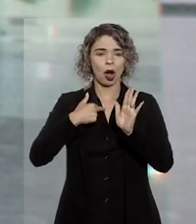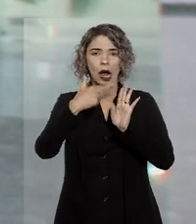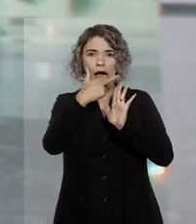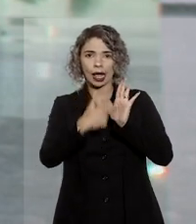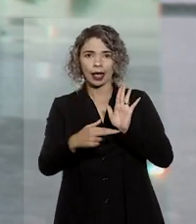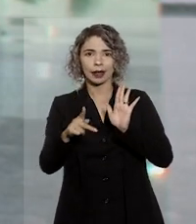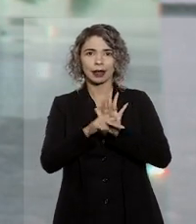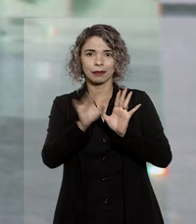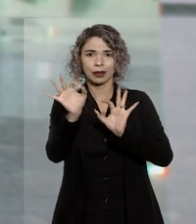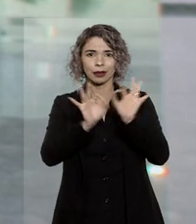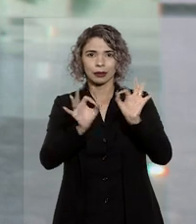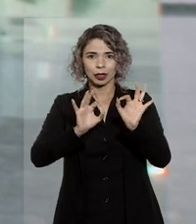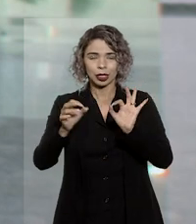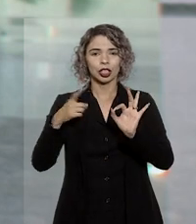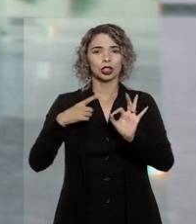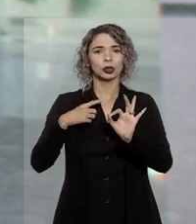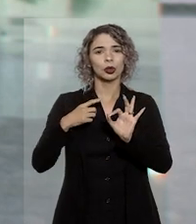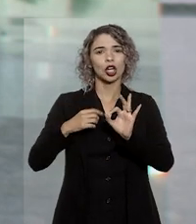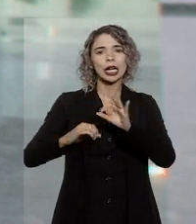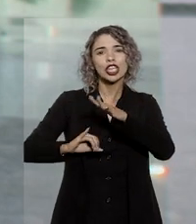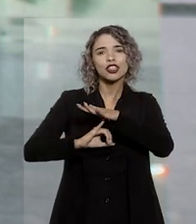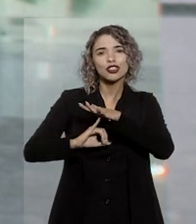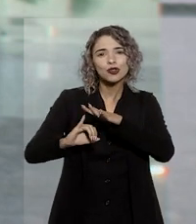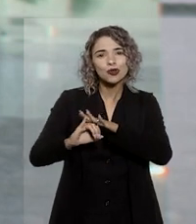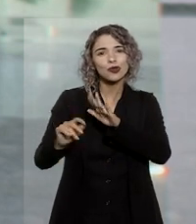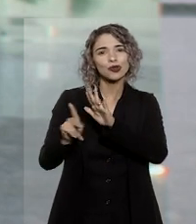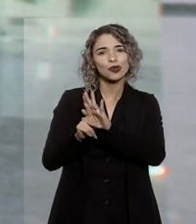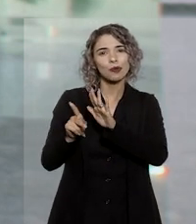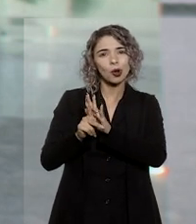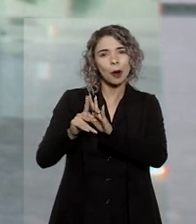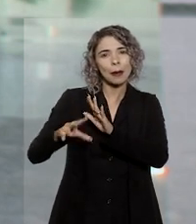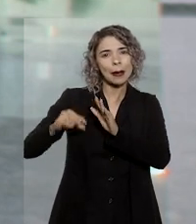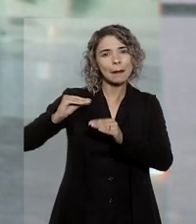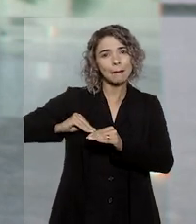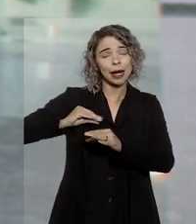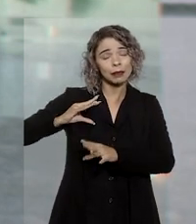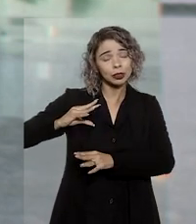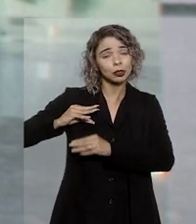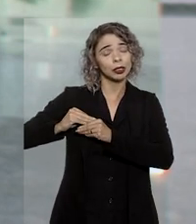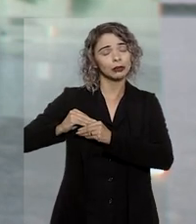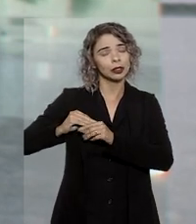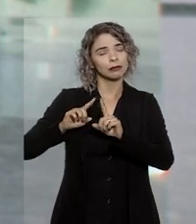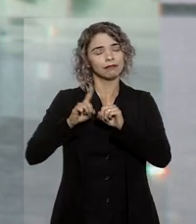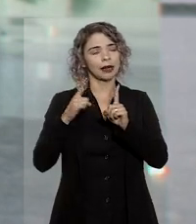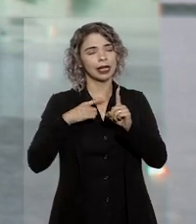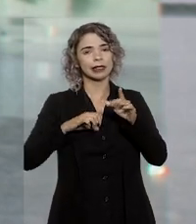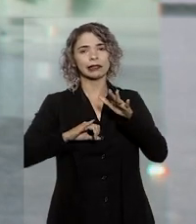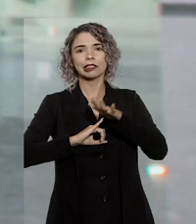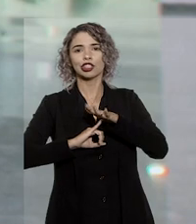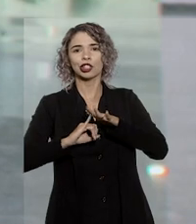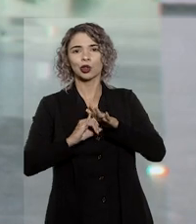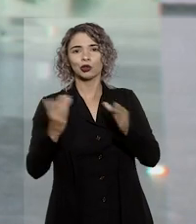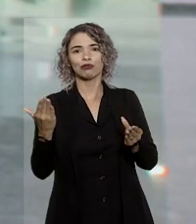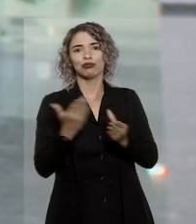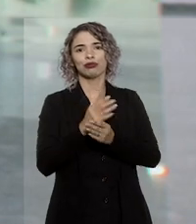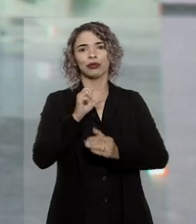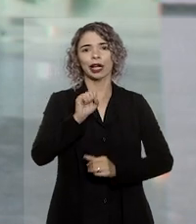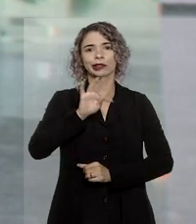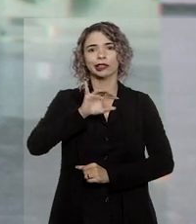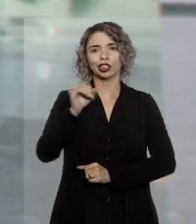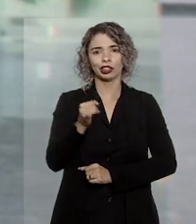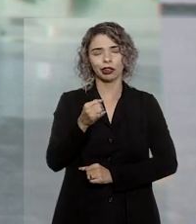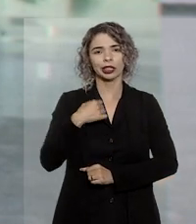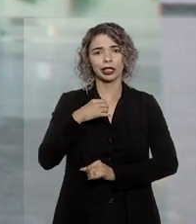nos termos do regulamento do Plano de Previdência Privada. E o Instituto de Previdência Complementar recorreu então ao STJ,